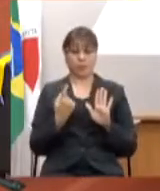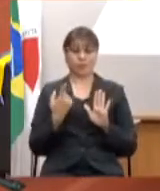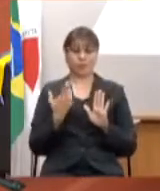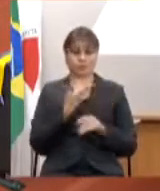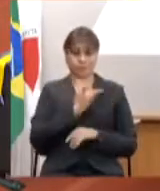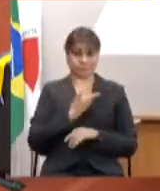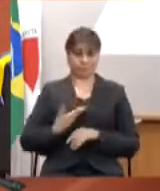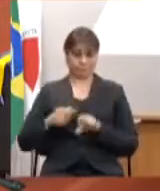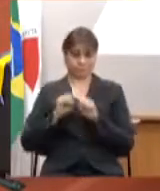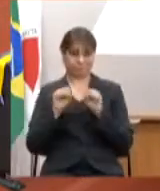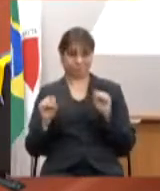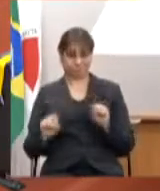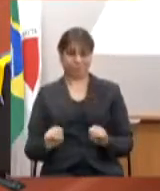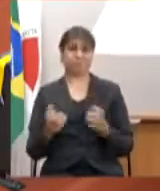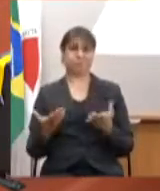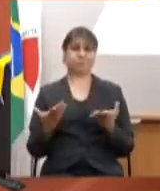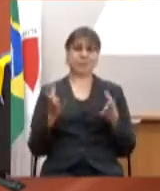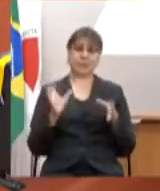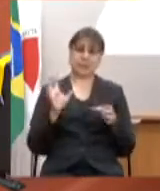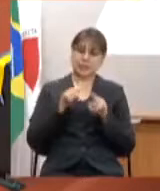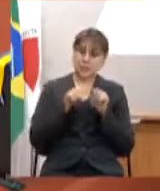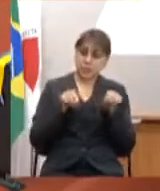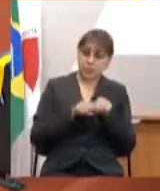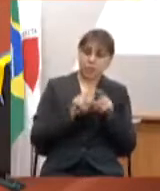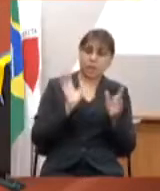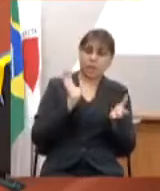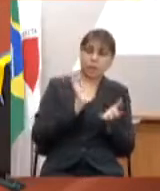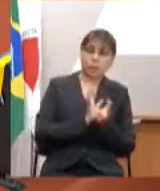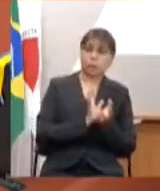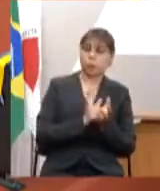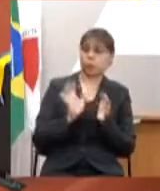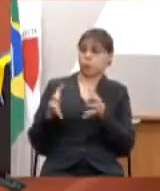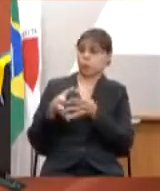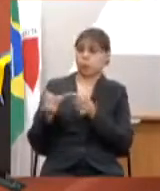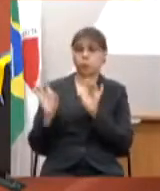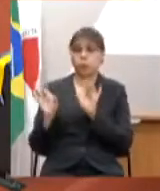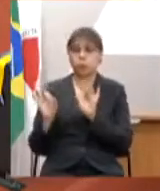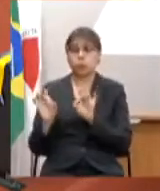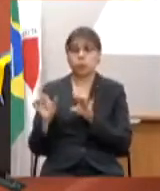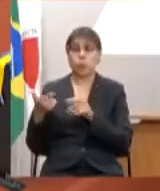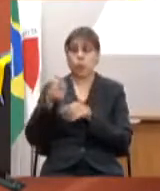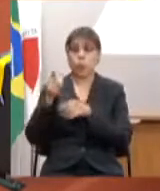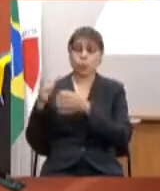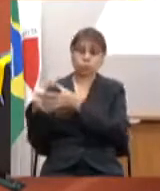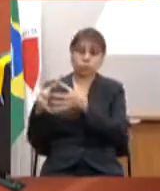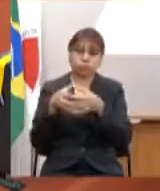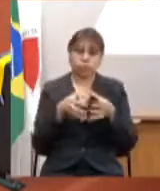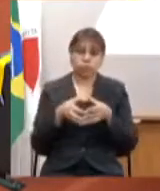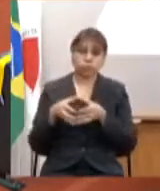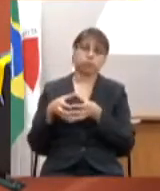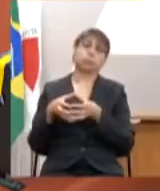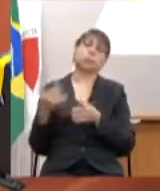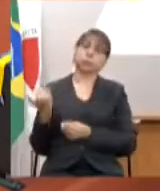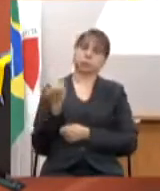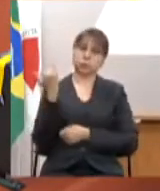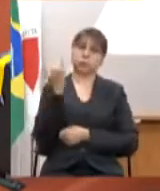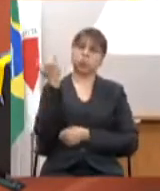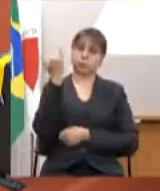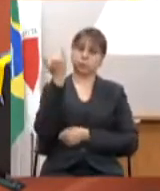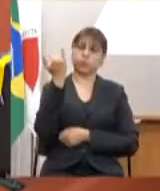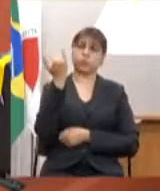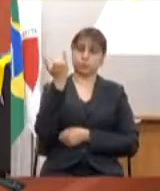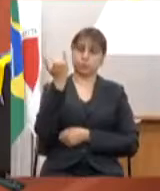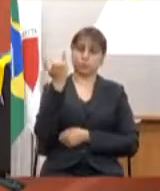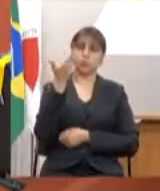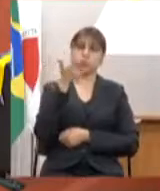governança com a sala de situação o comitê extraordinário e demais comitês foi muito importante para dar